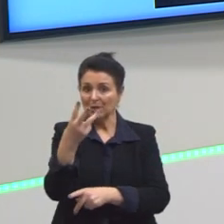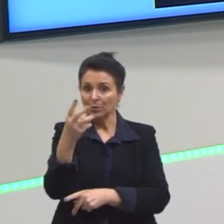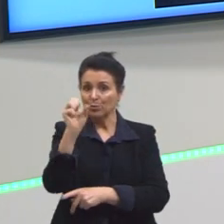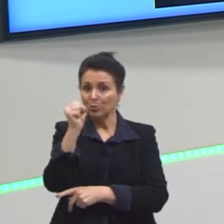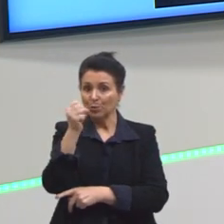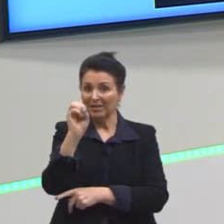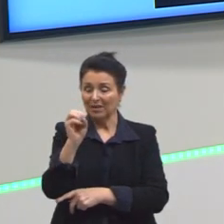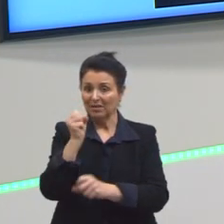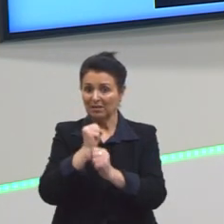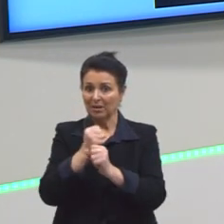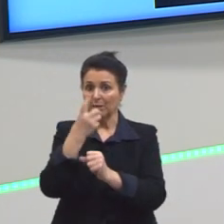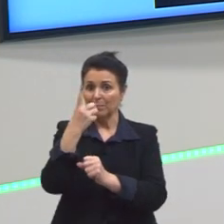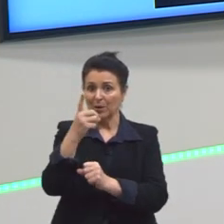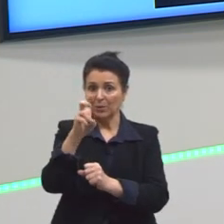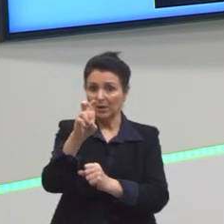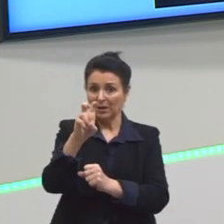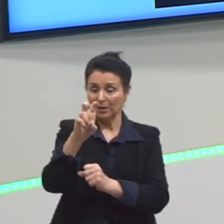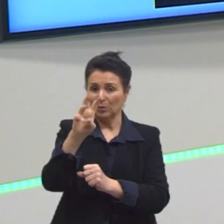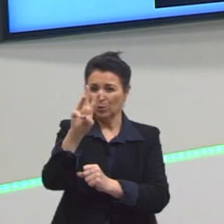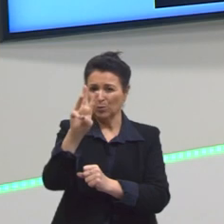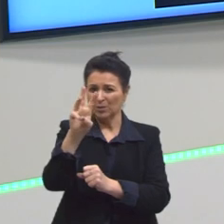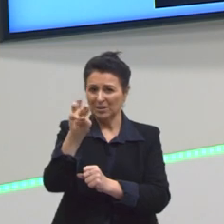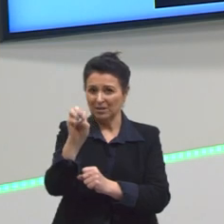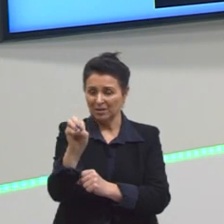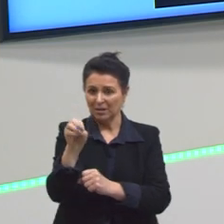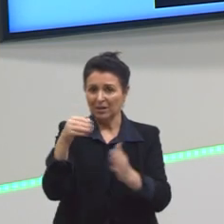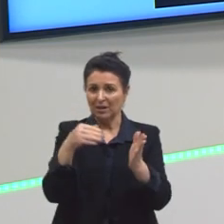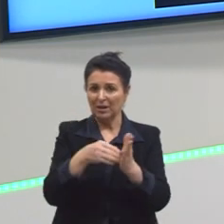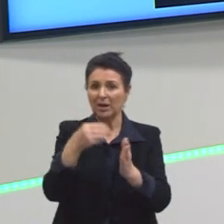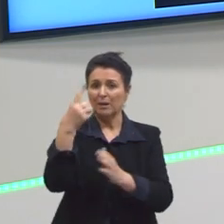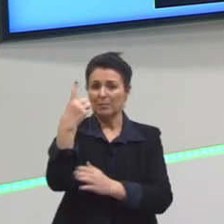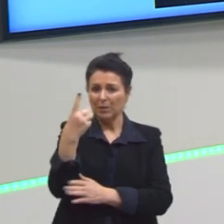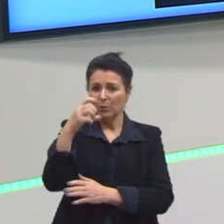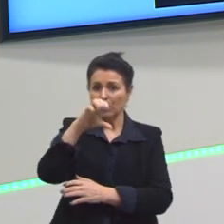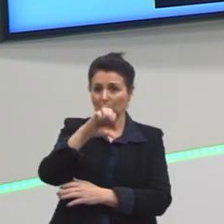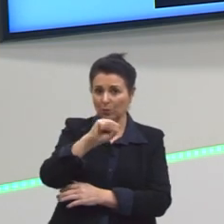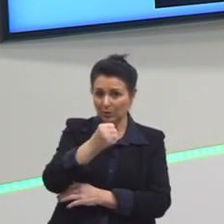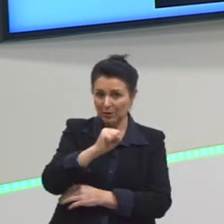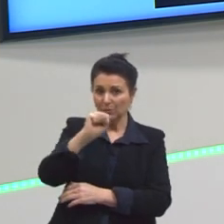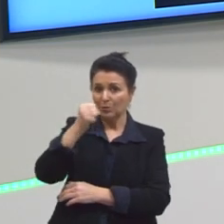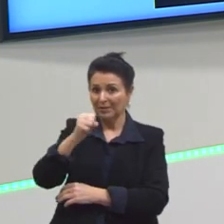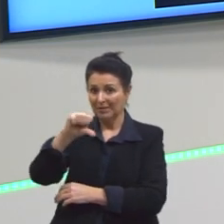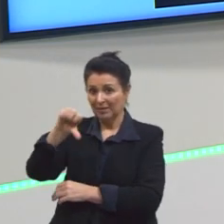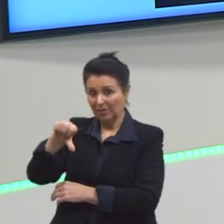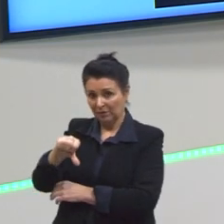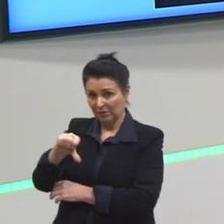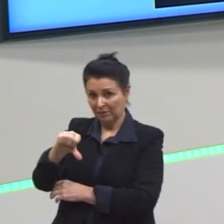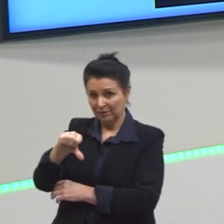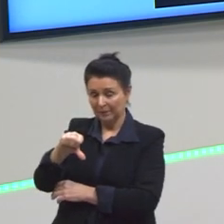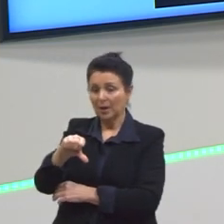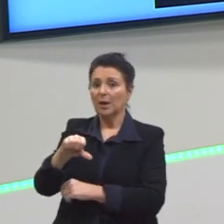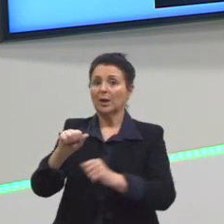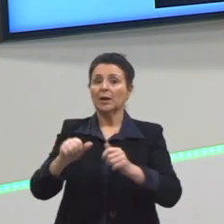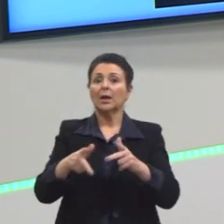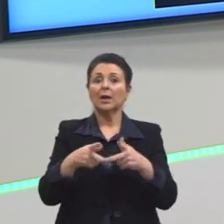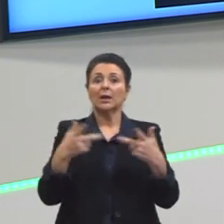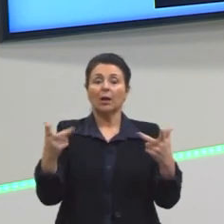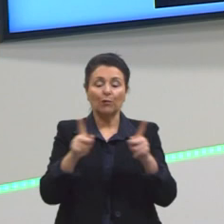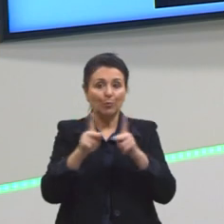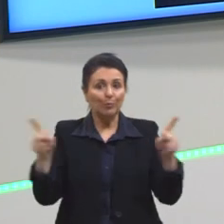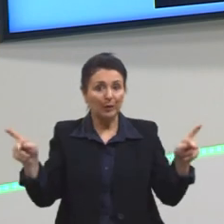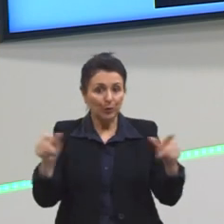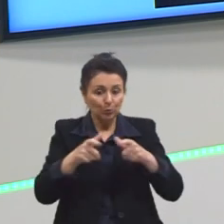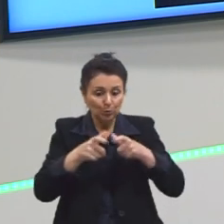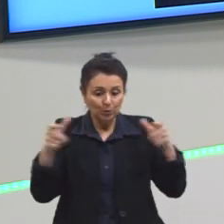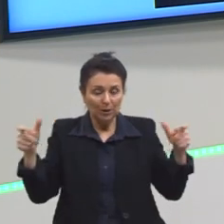de 1530 até 1889. É muito tempo, é um território muito vasto. Então, tiveram várias práticas